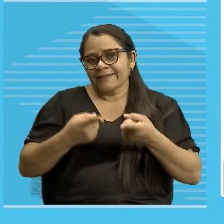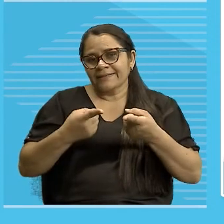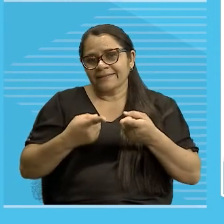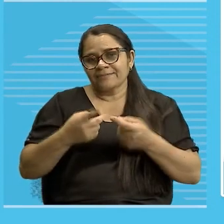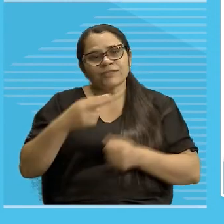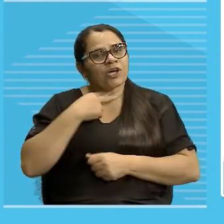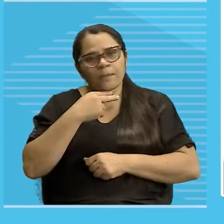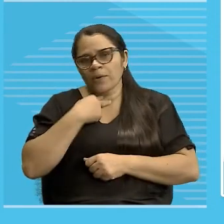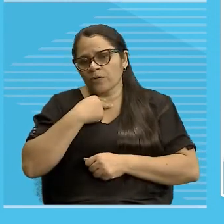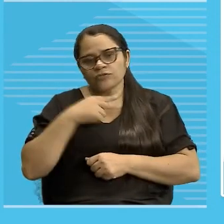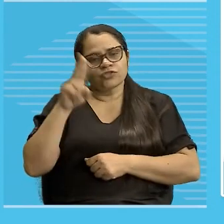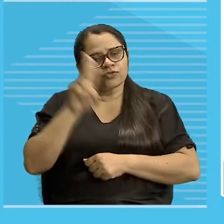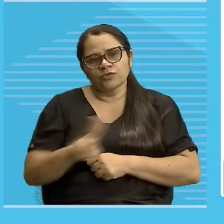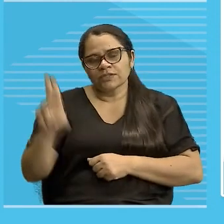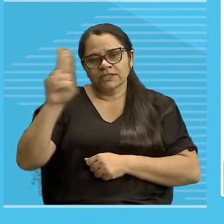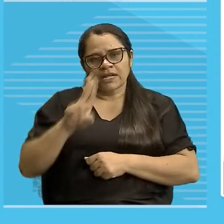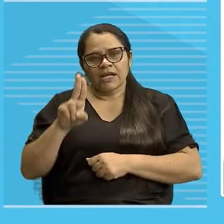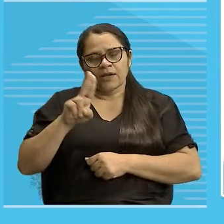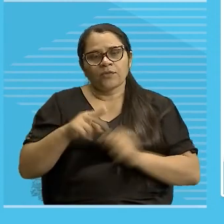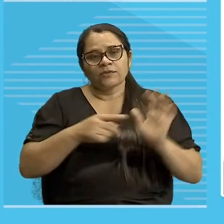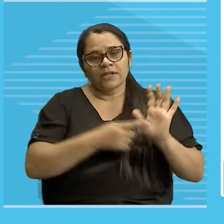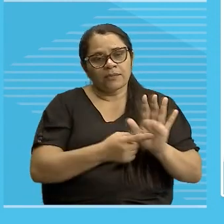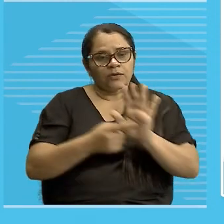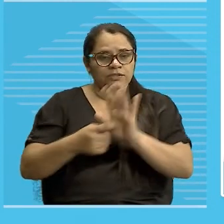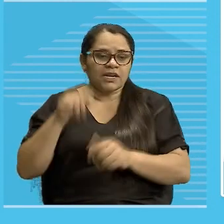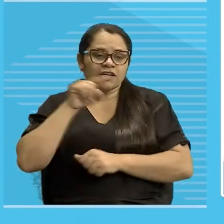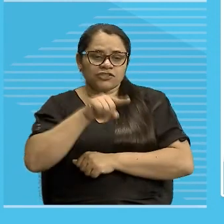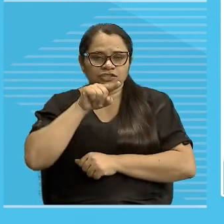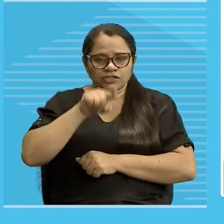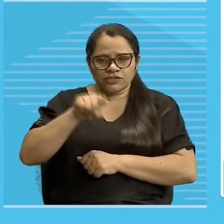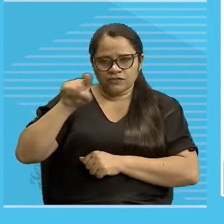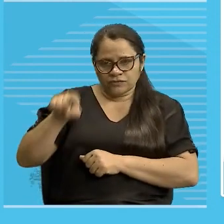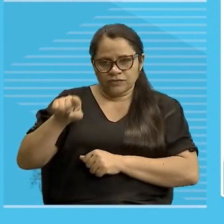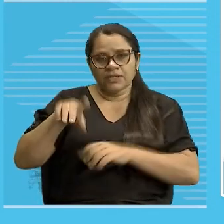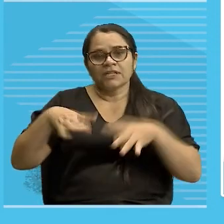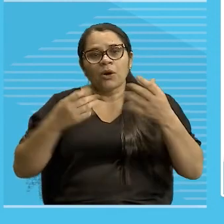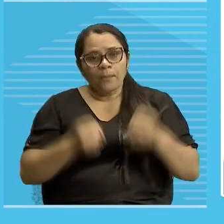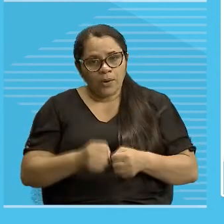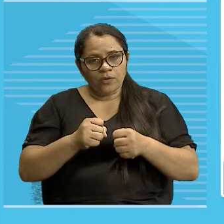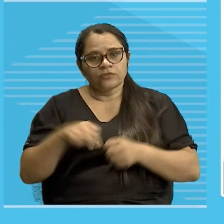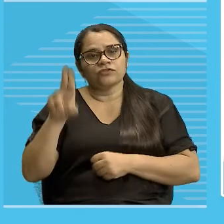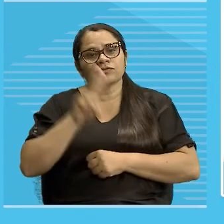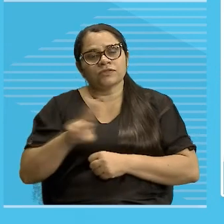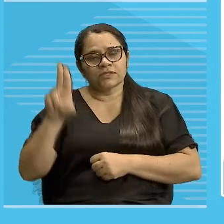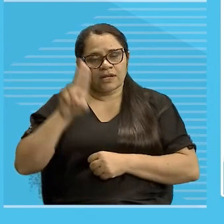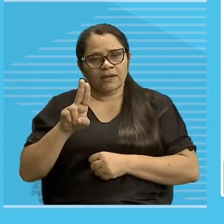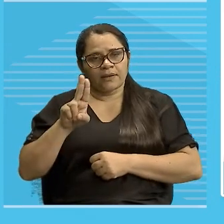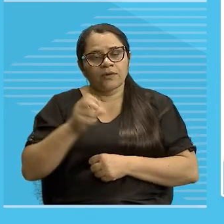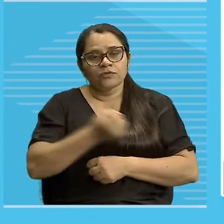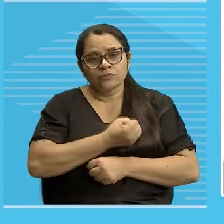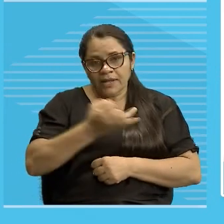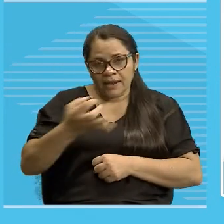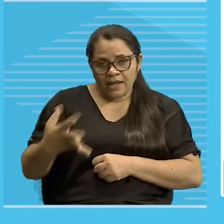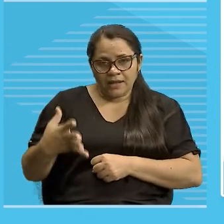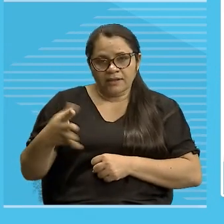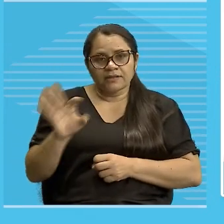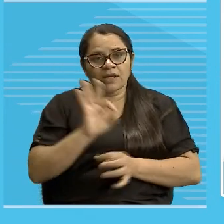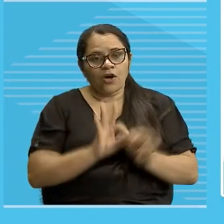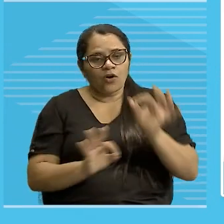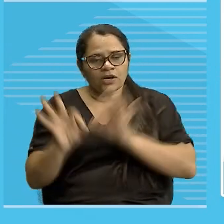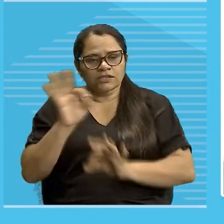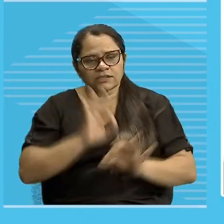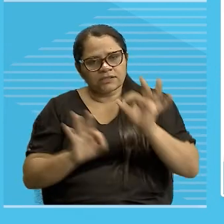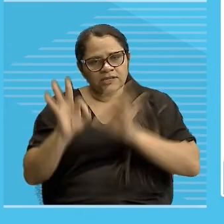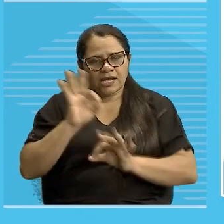utilizar outro recurso, o primeiro, o segundo, o terceiro, entendeu, usa os numerais ordinais, isso ajuda a